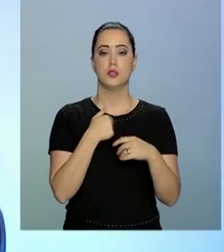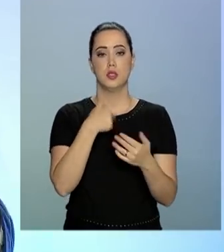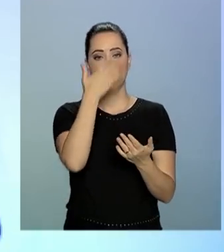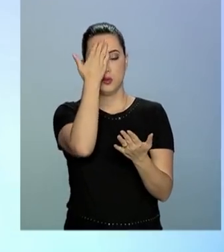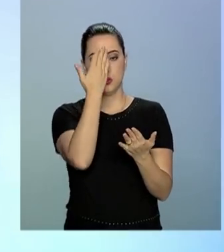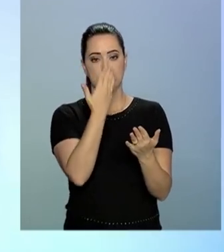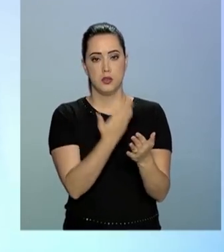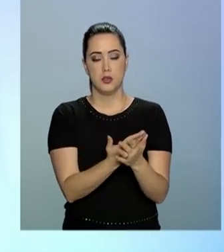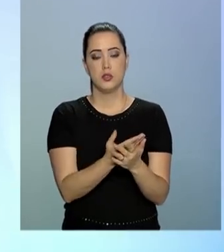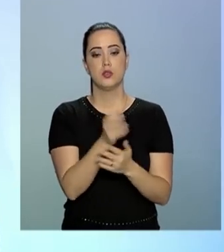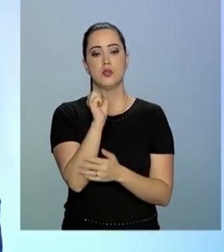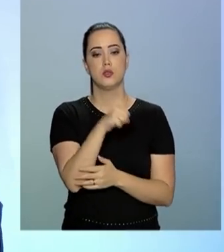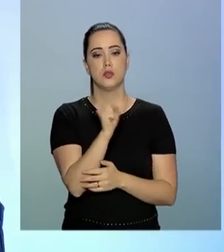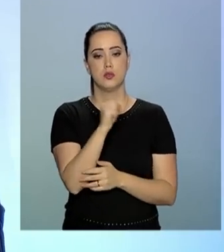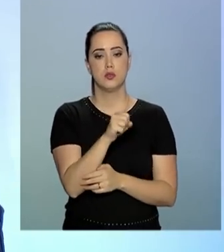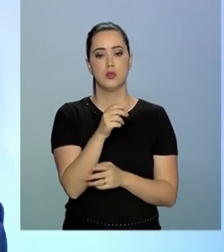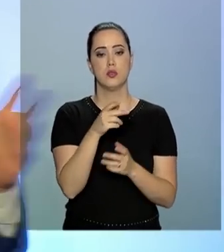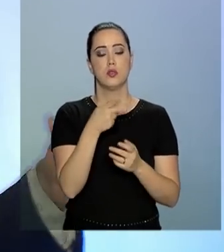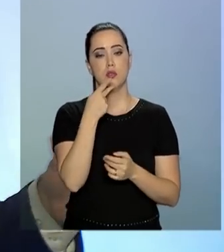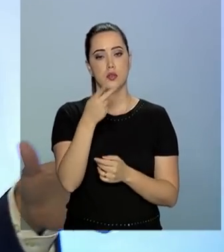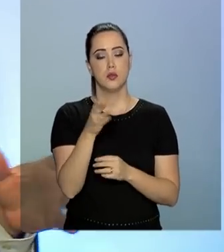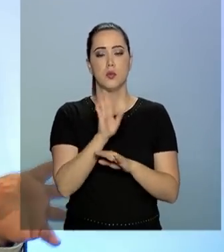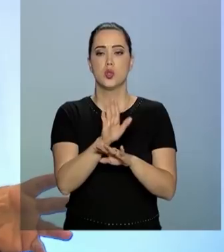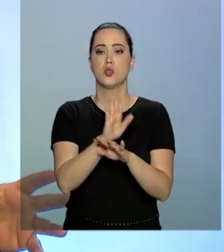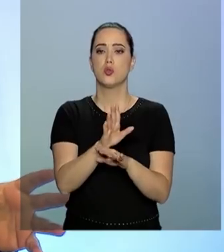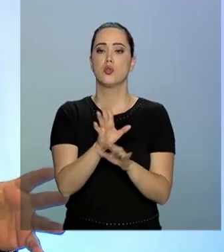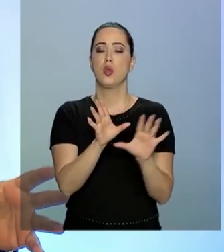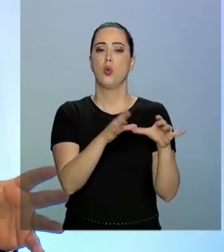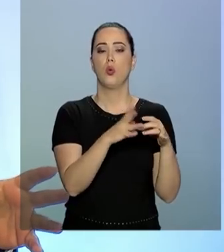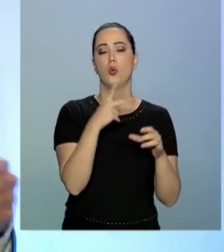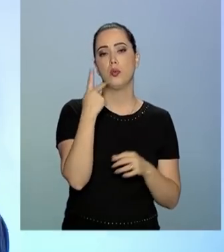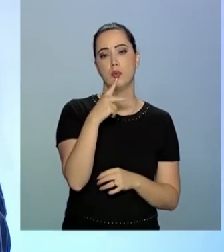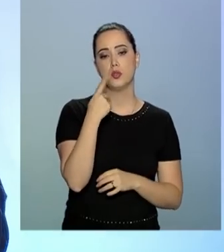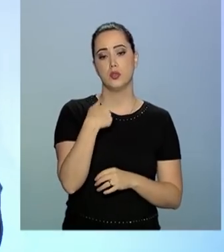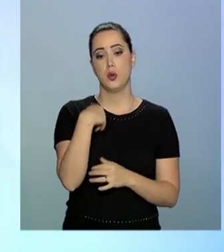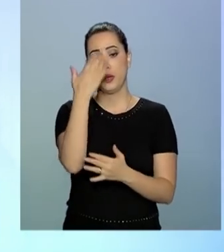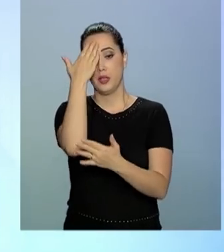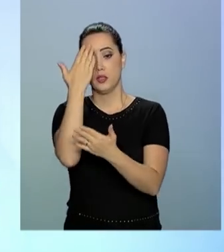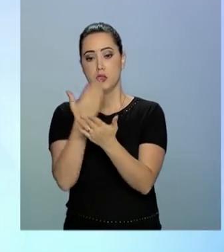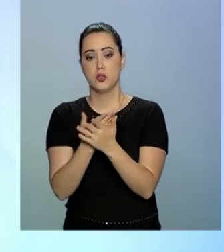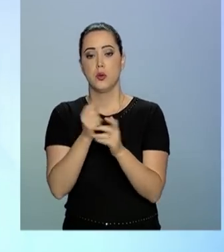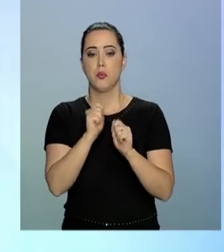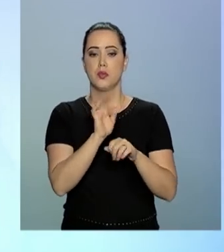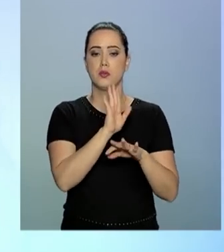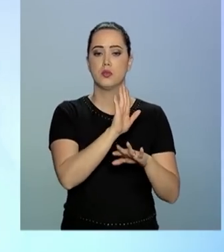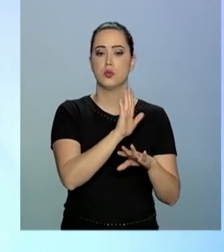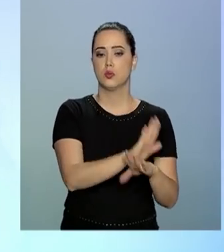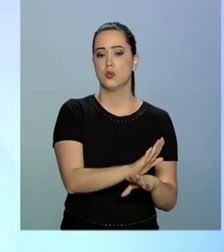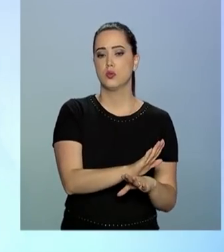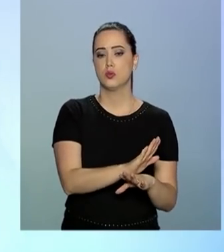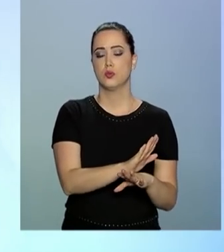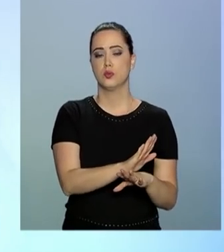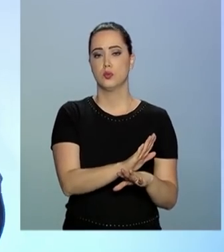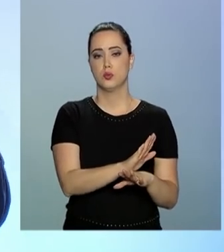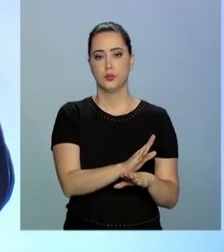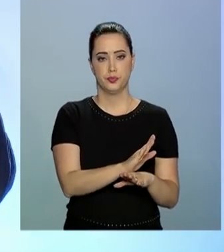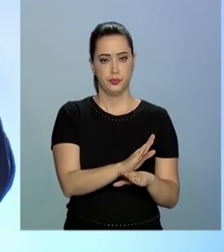acredito, aí sim, onde é que eu posso ajudar a pauta política? Eu acredito que eu posso ajudar como